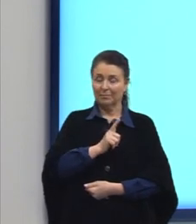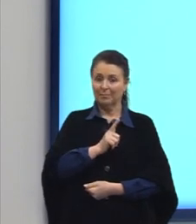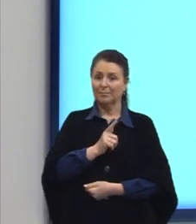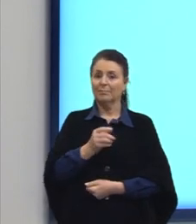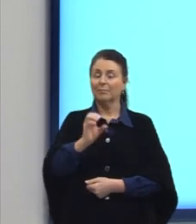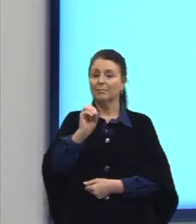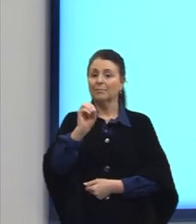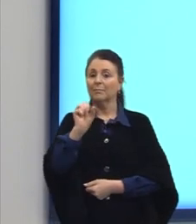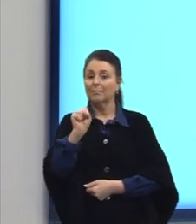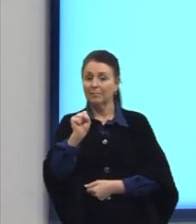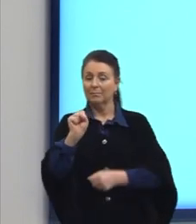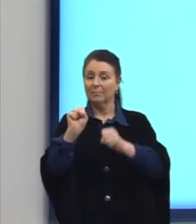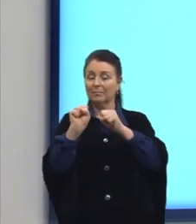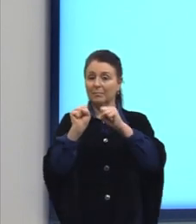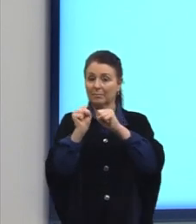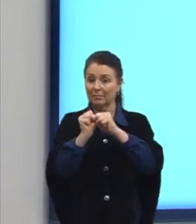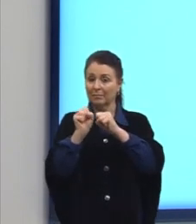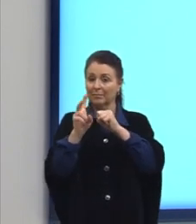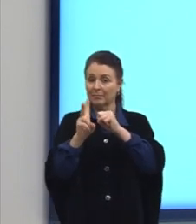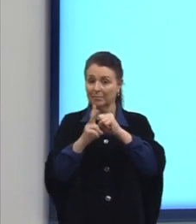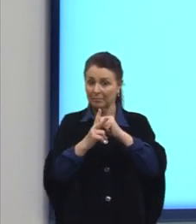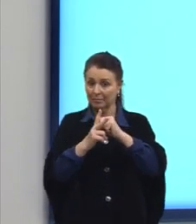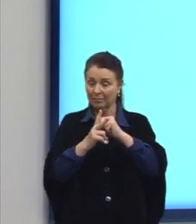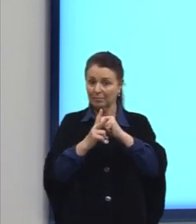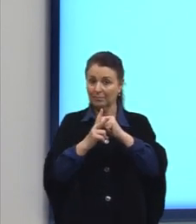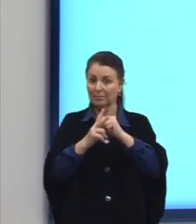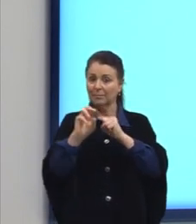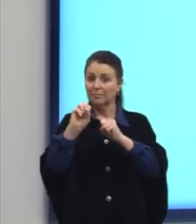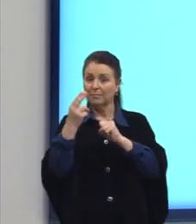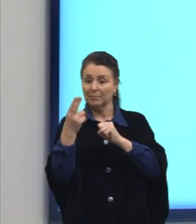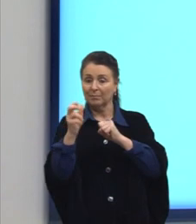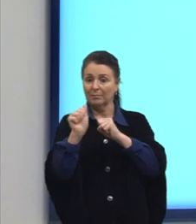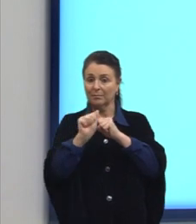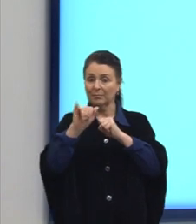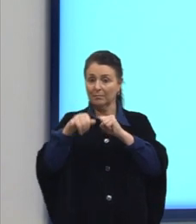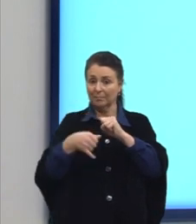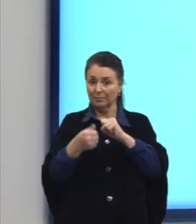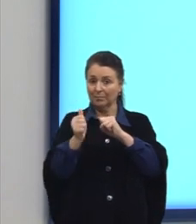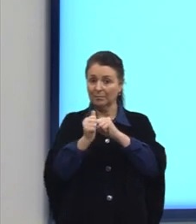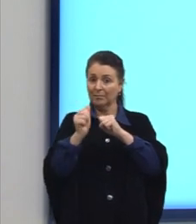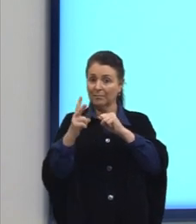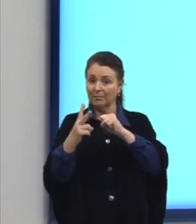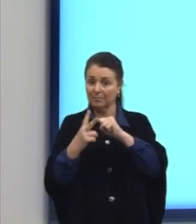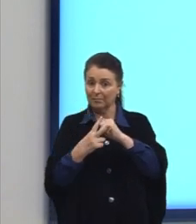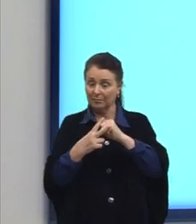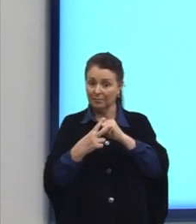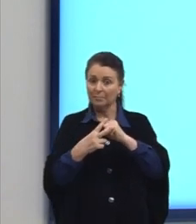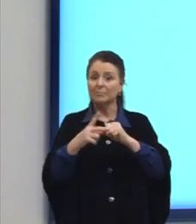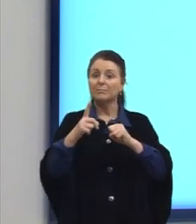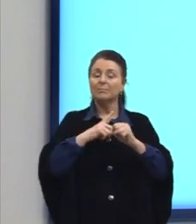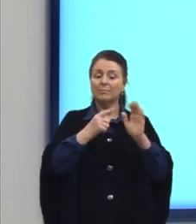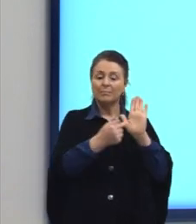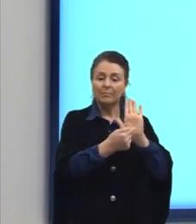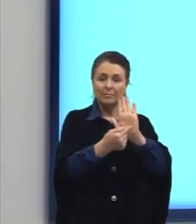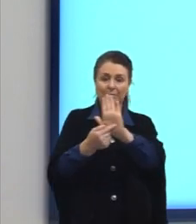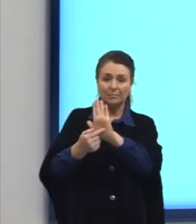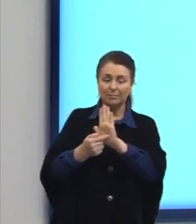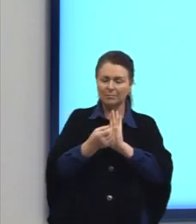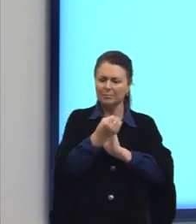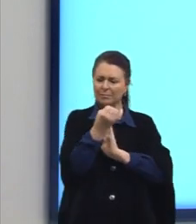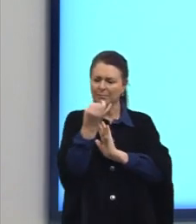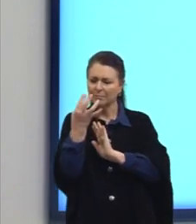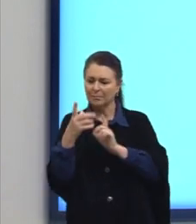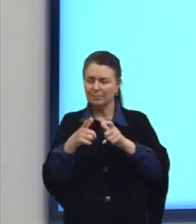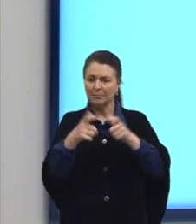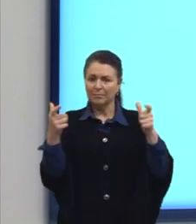os advérbios, ou seja, os adjuntos, ou os nossos adjuntos adverbiais que vão indicar a intensidade, como